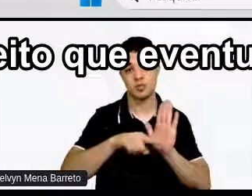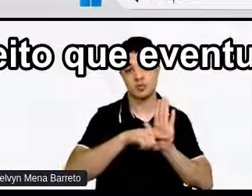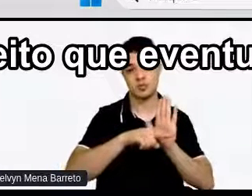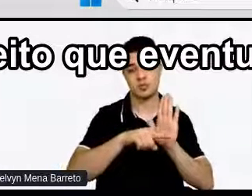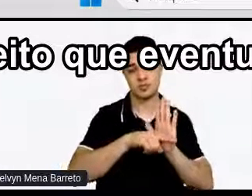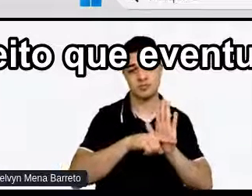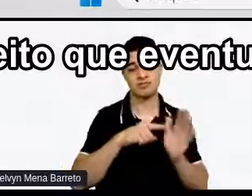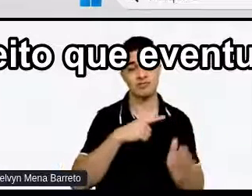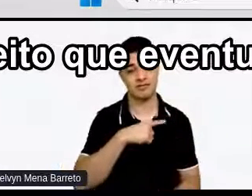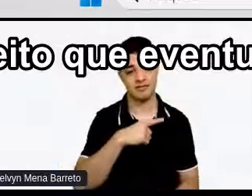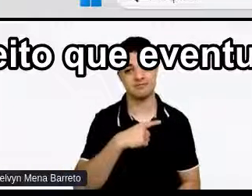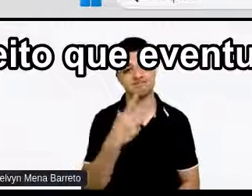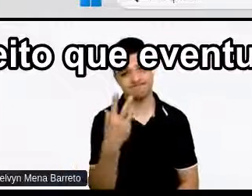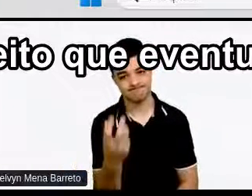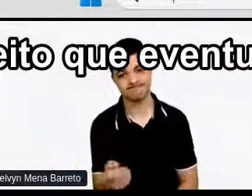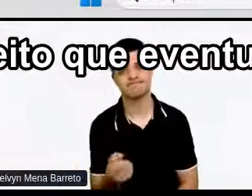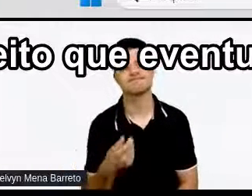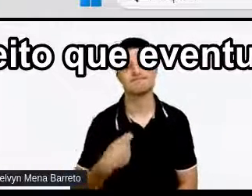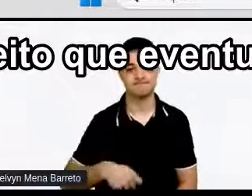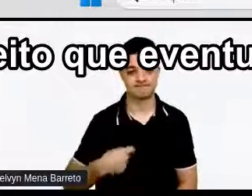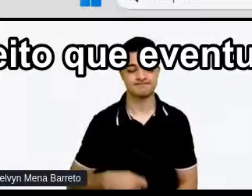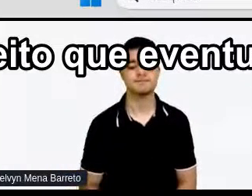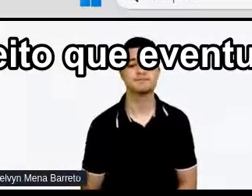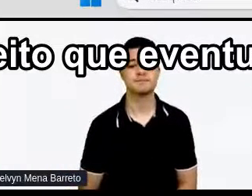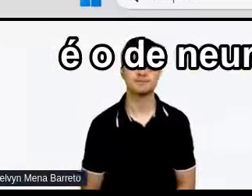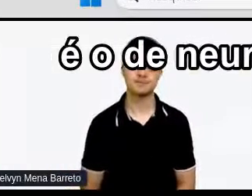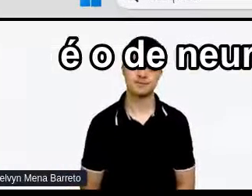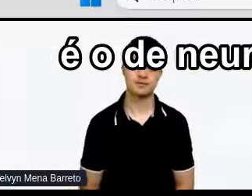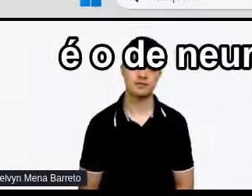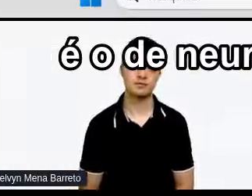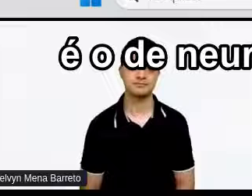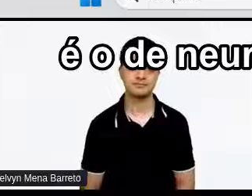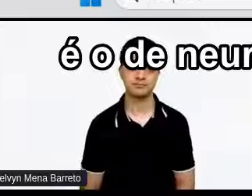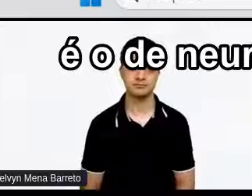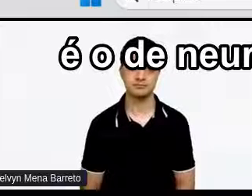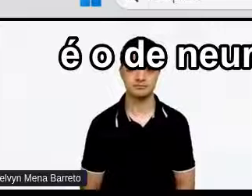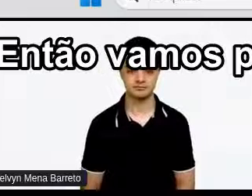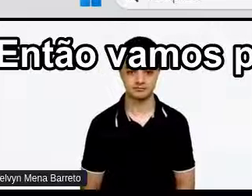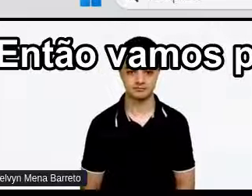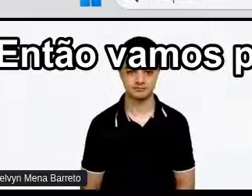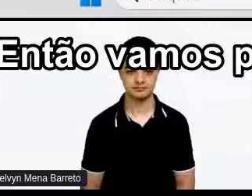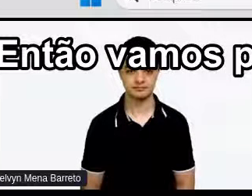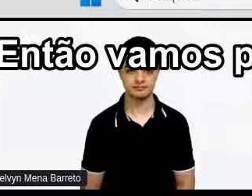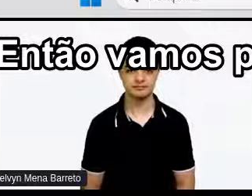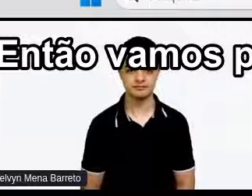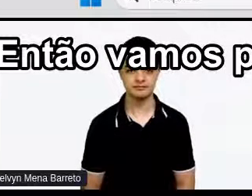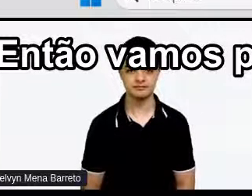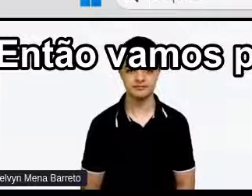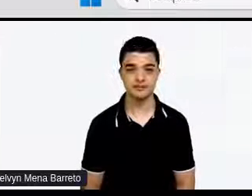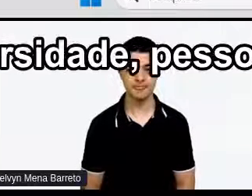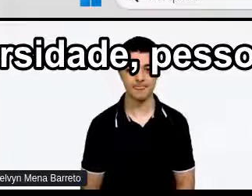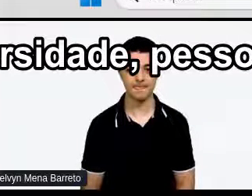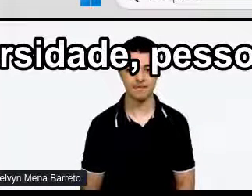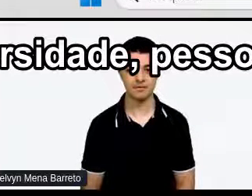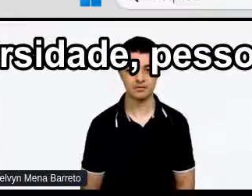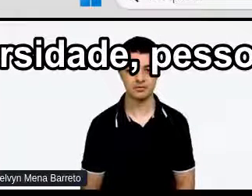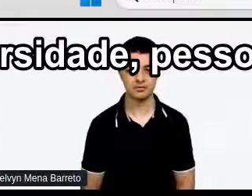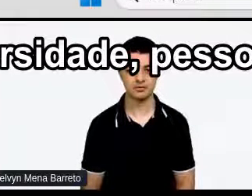E Um conceito Que eventualmente O pessoal confunde É o de neurodivergência Então vamos pensar o seguinte